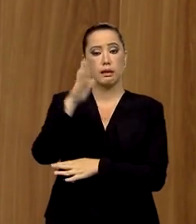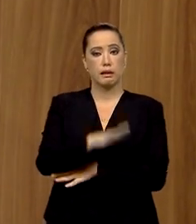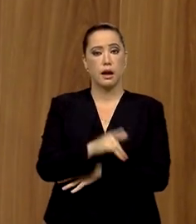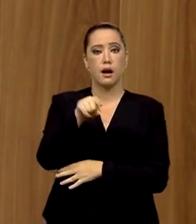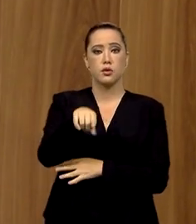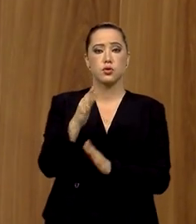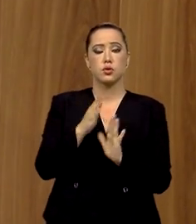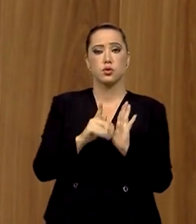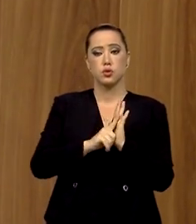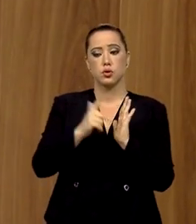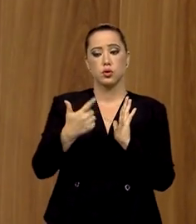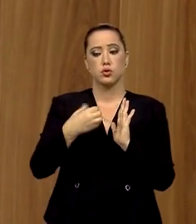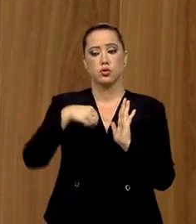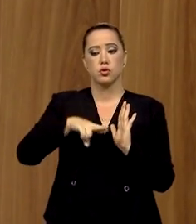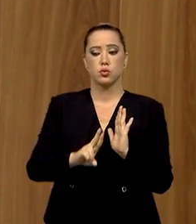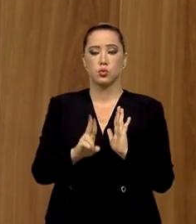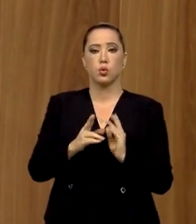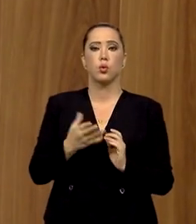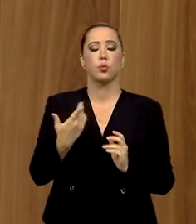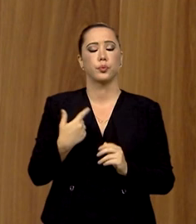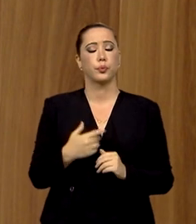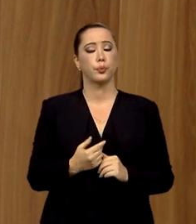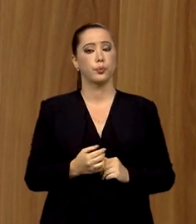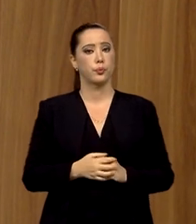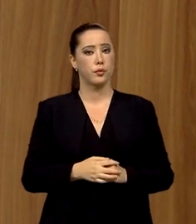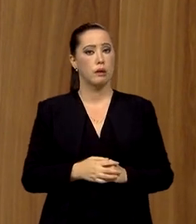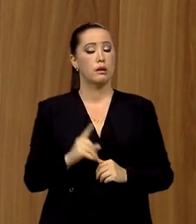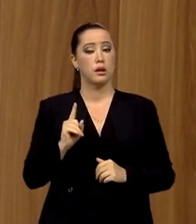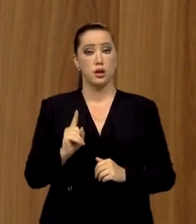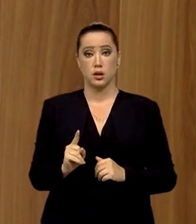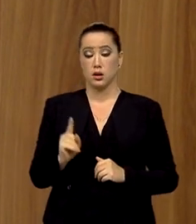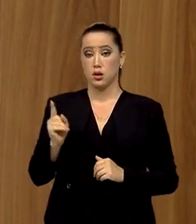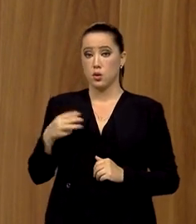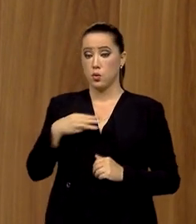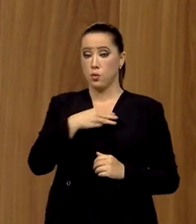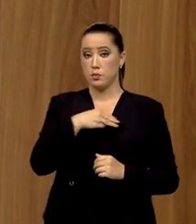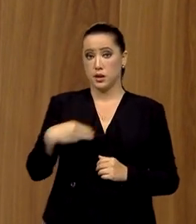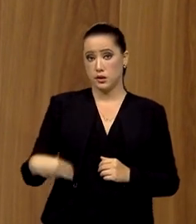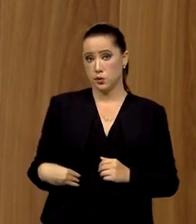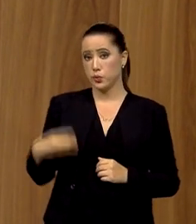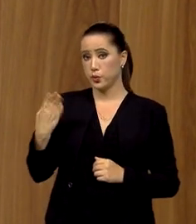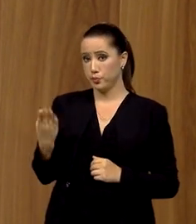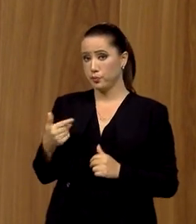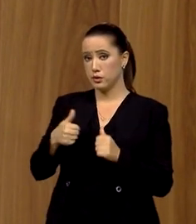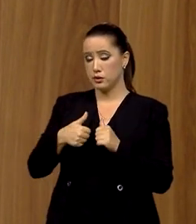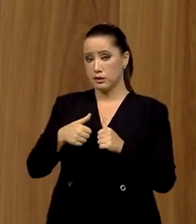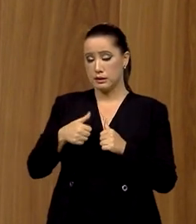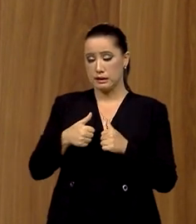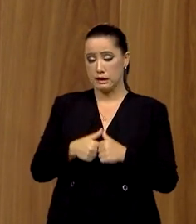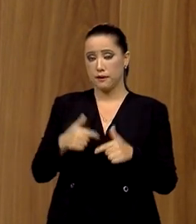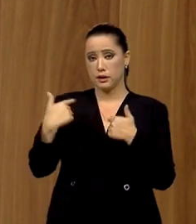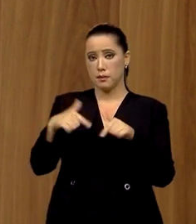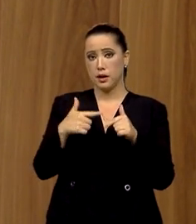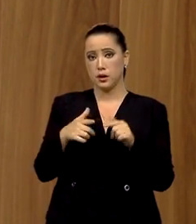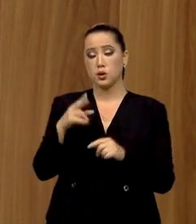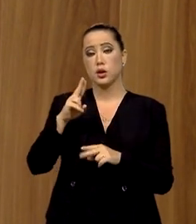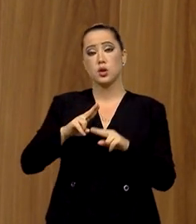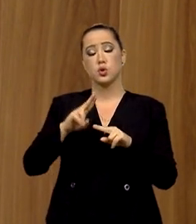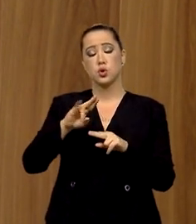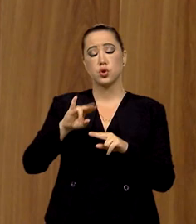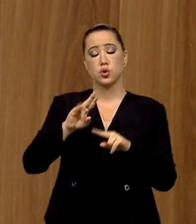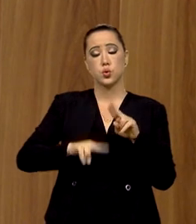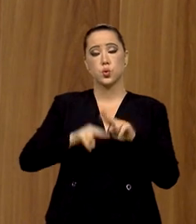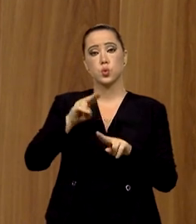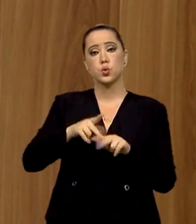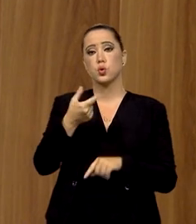em uma edição extra do Diário Oficial da União. Milton Ribeiro estava na pasta desde julho de 2020. O presidente Jair